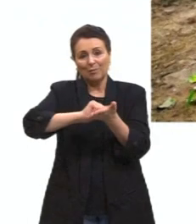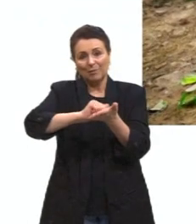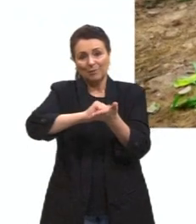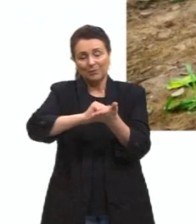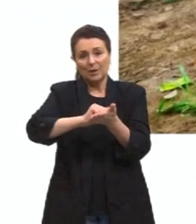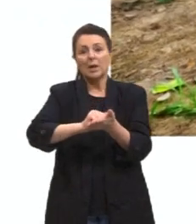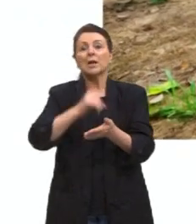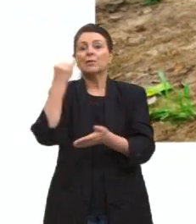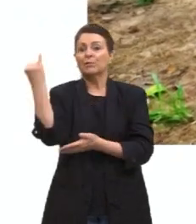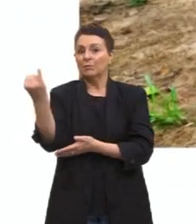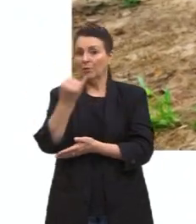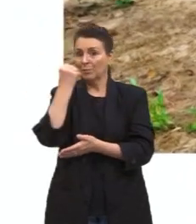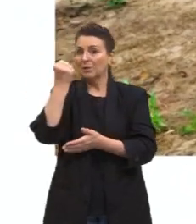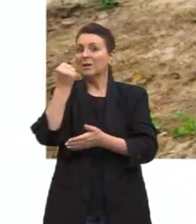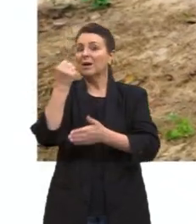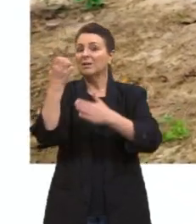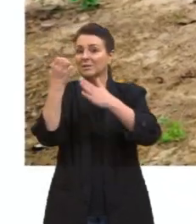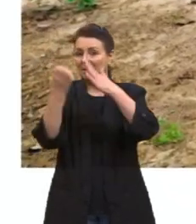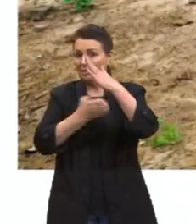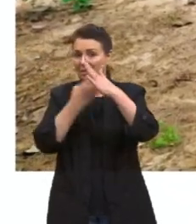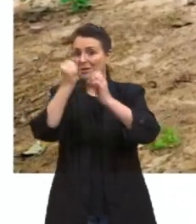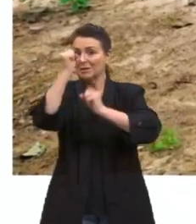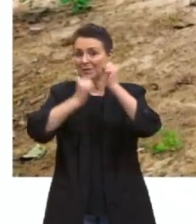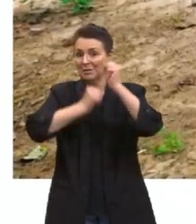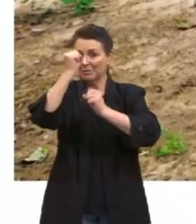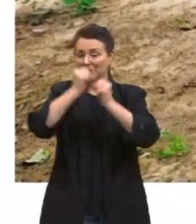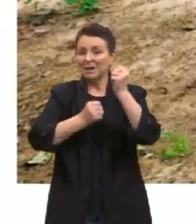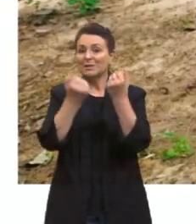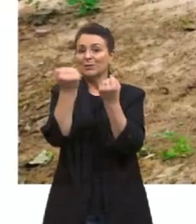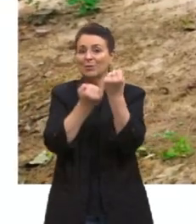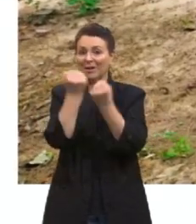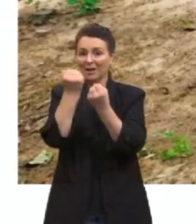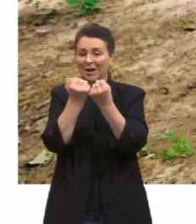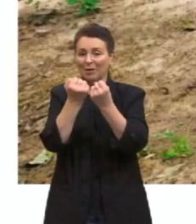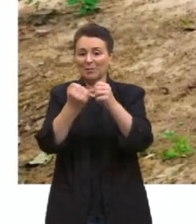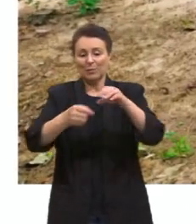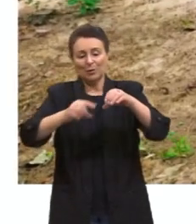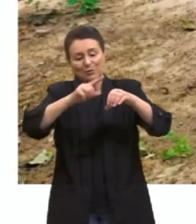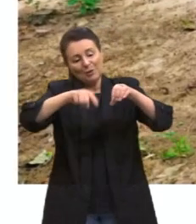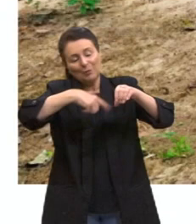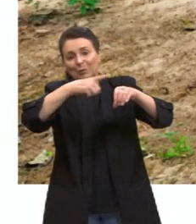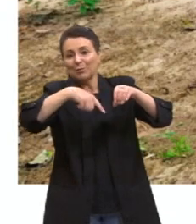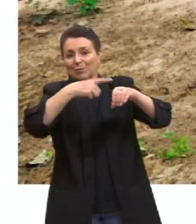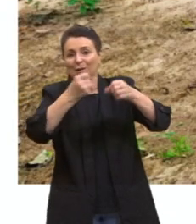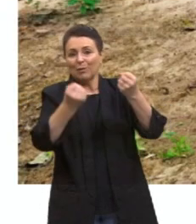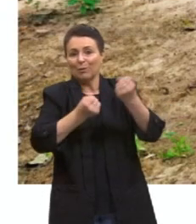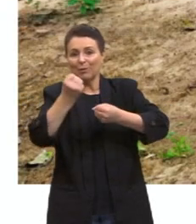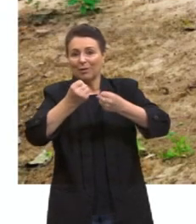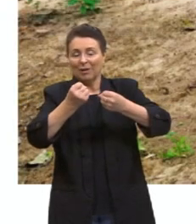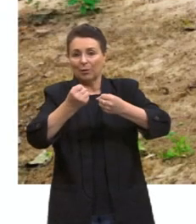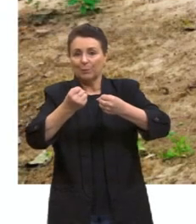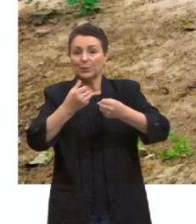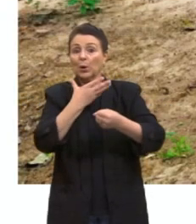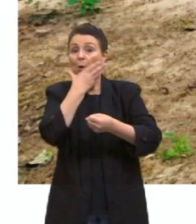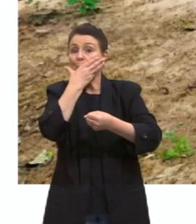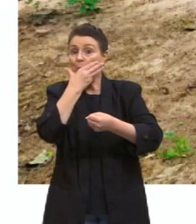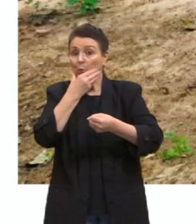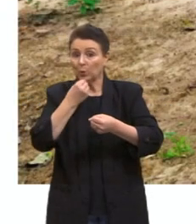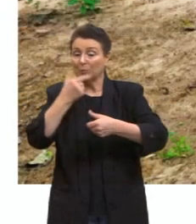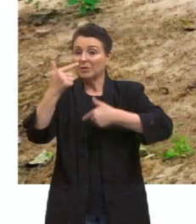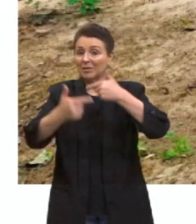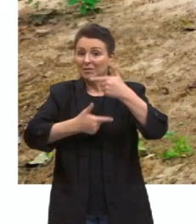automobilística, para produzir pneus e outras coisas. Os seringueiros, eles são considerados, então,